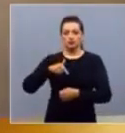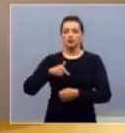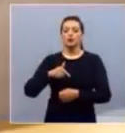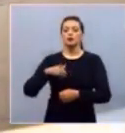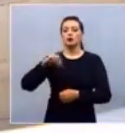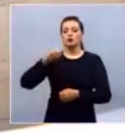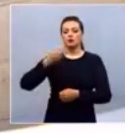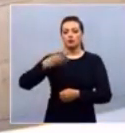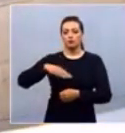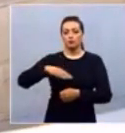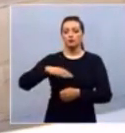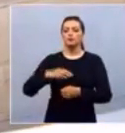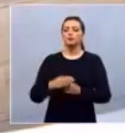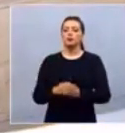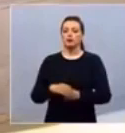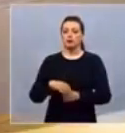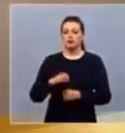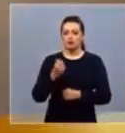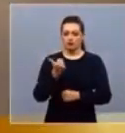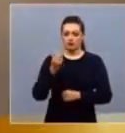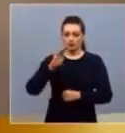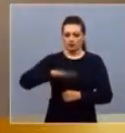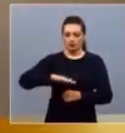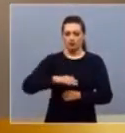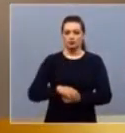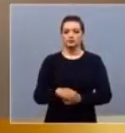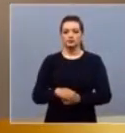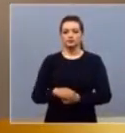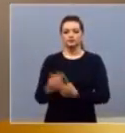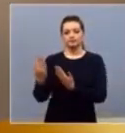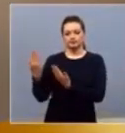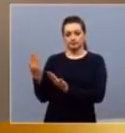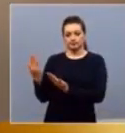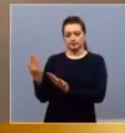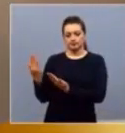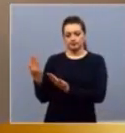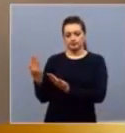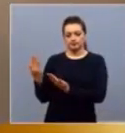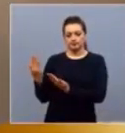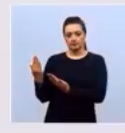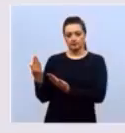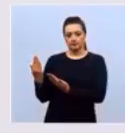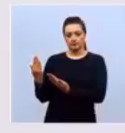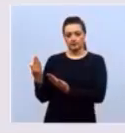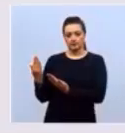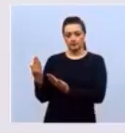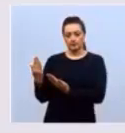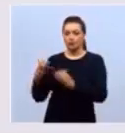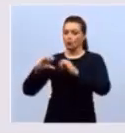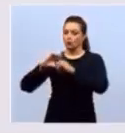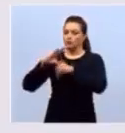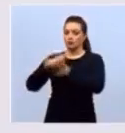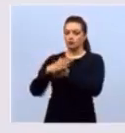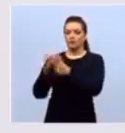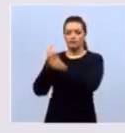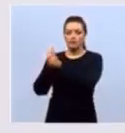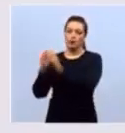horas, no Templo de Salomão, Avenida Celso Garcia, 605 Brás, ou em uma Universal.